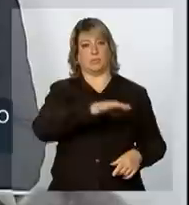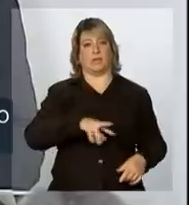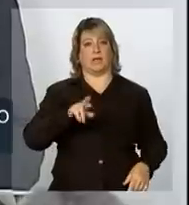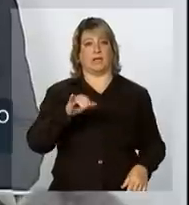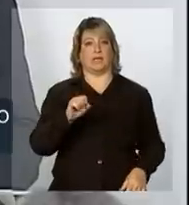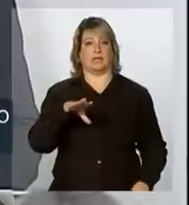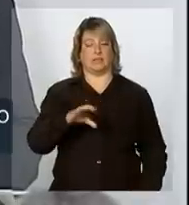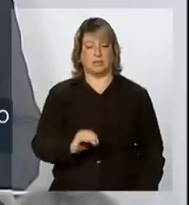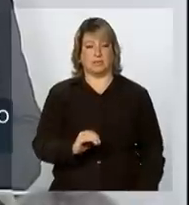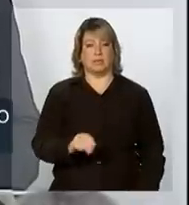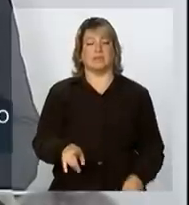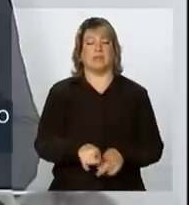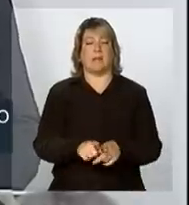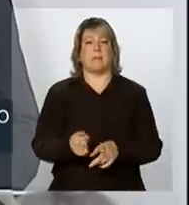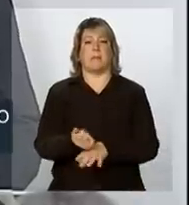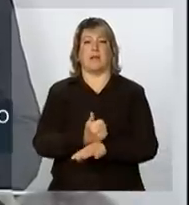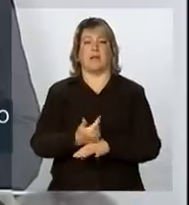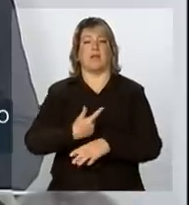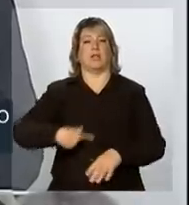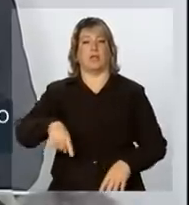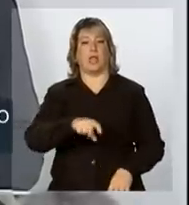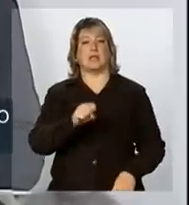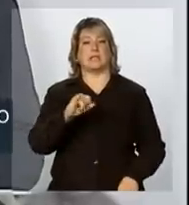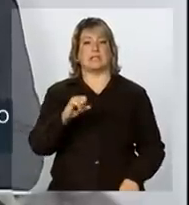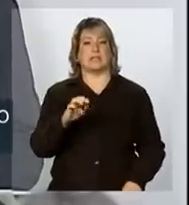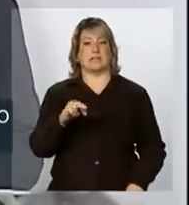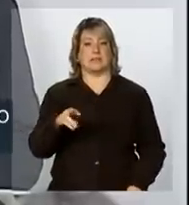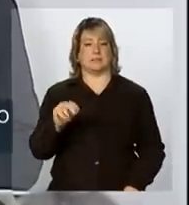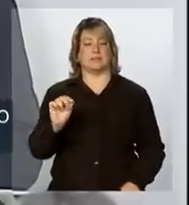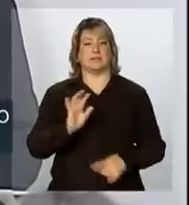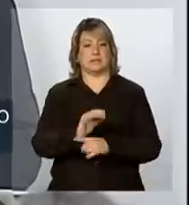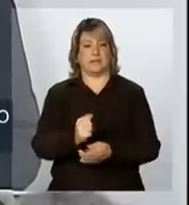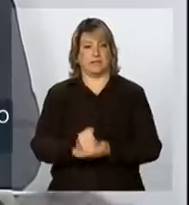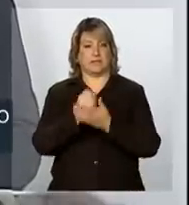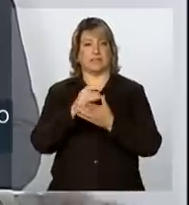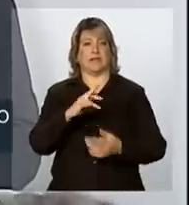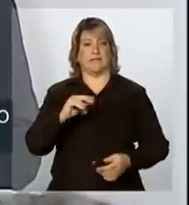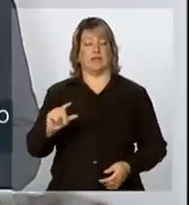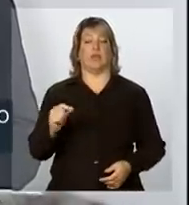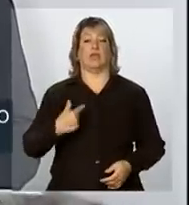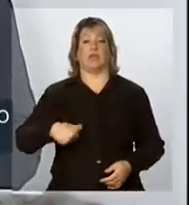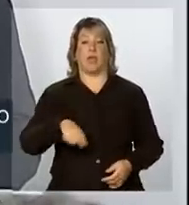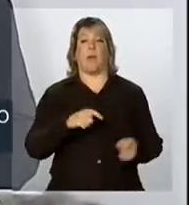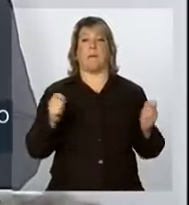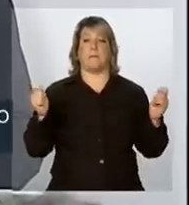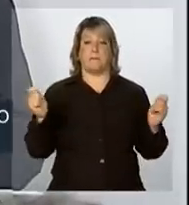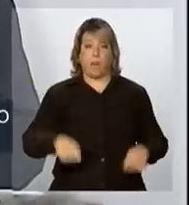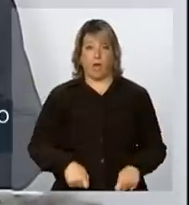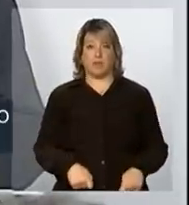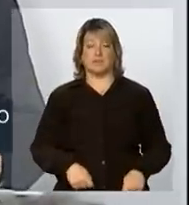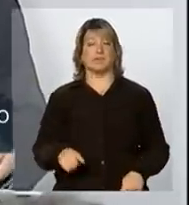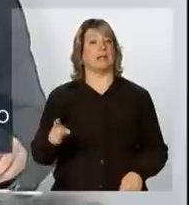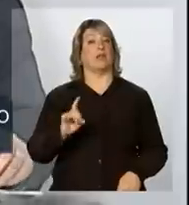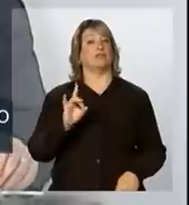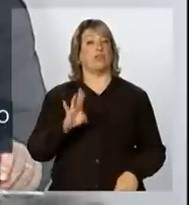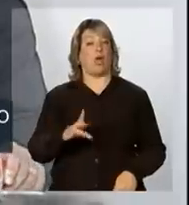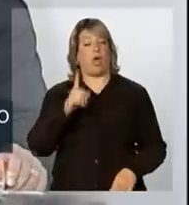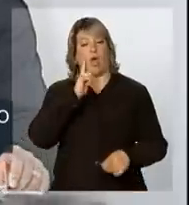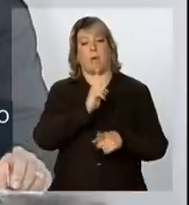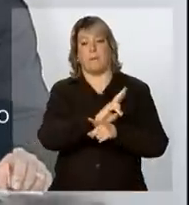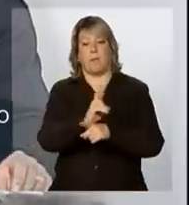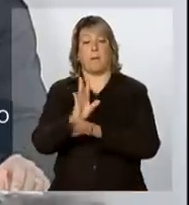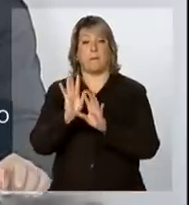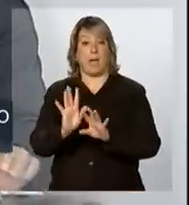o nosso sistema de defesa civil, para que a gente possa não só monitorar, mas alertar